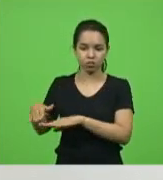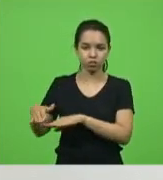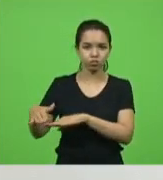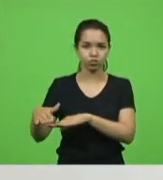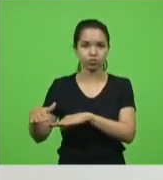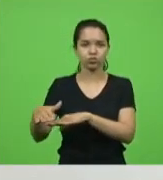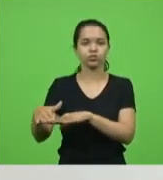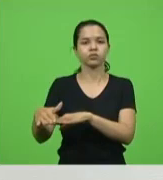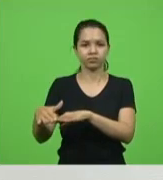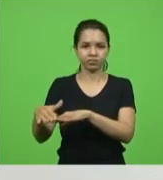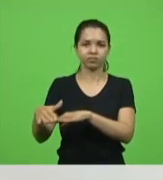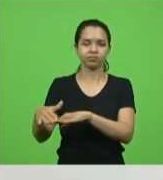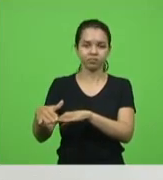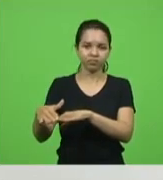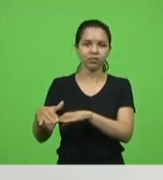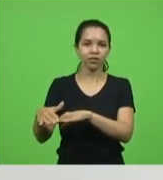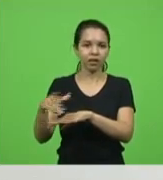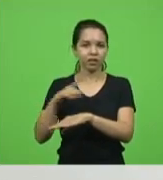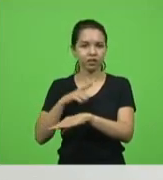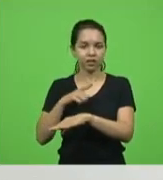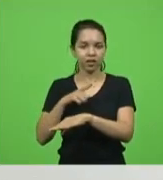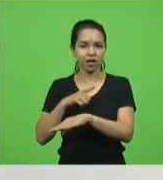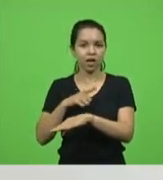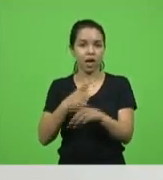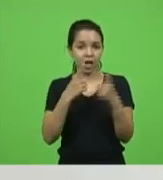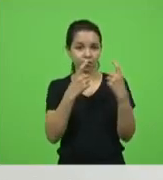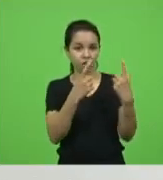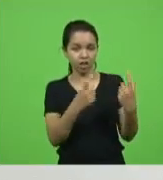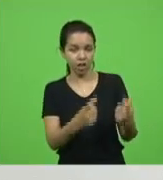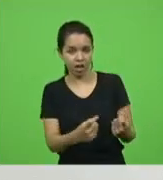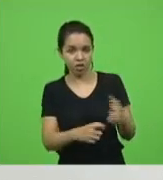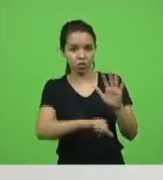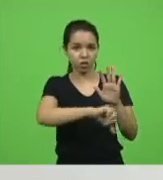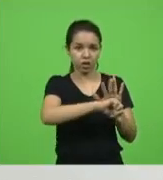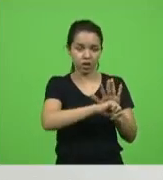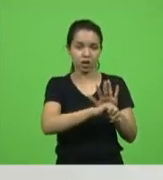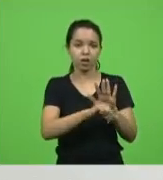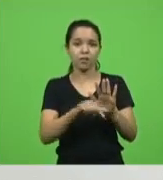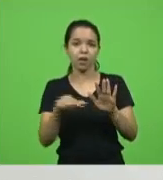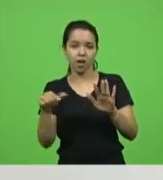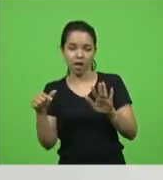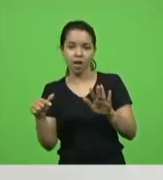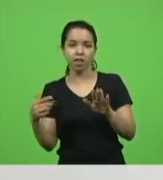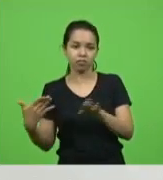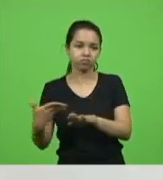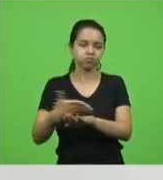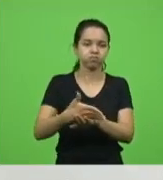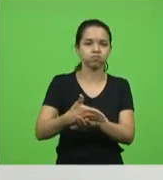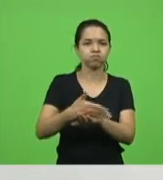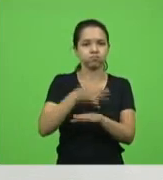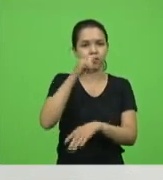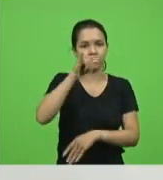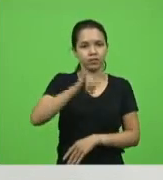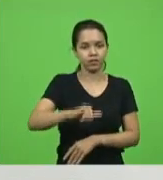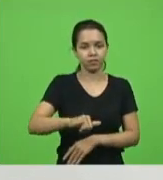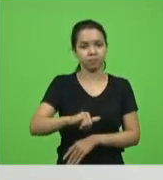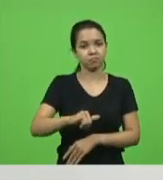simples obsessividade de que se cometesse um crime, né? E se fosse com o nosso pai, com a nossa mãe, nós não estaríamos aqui hoje aqui.